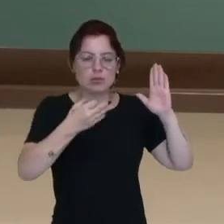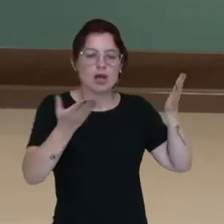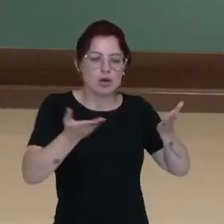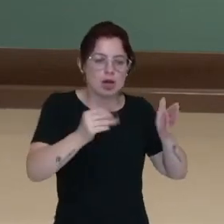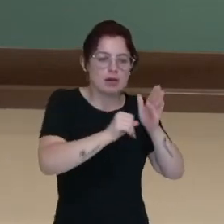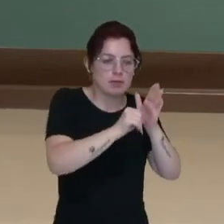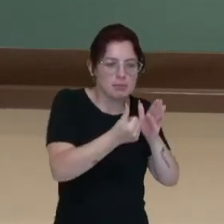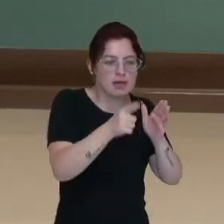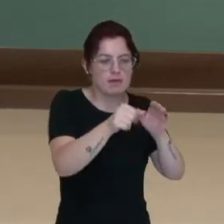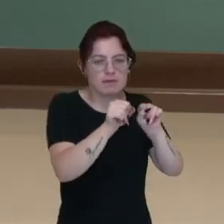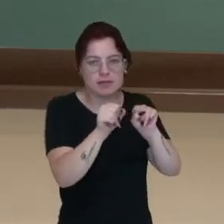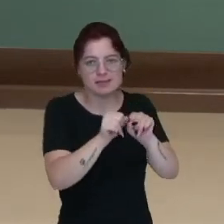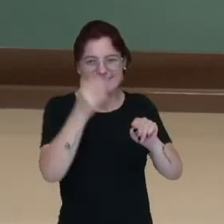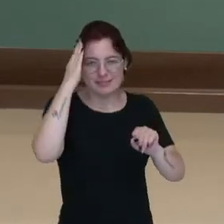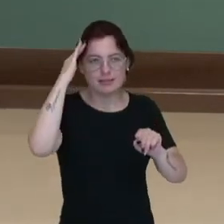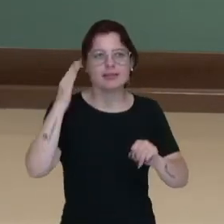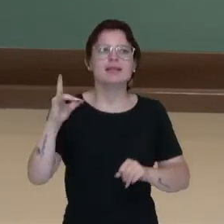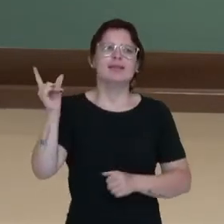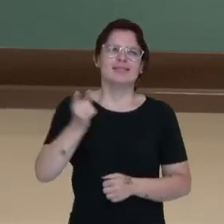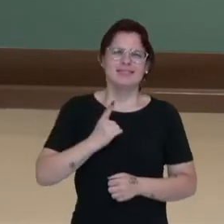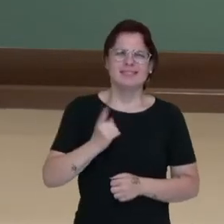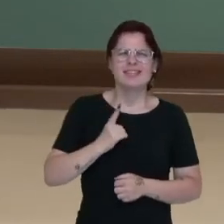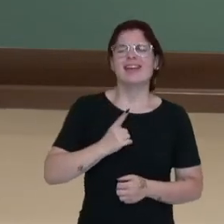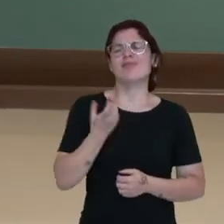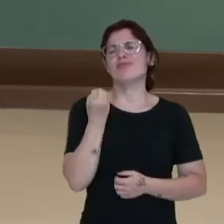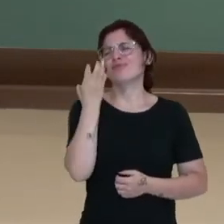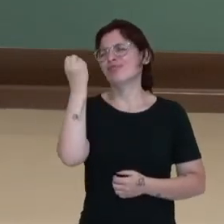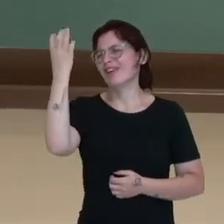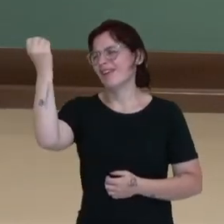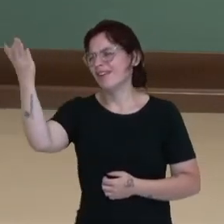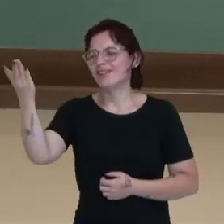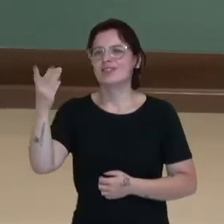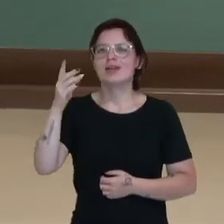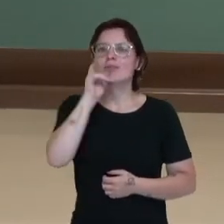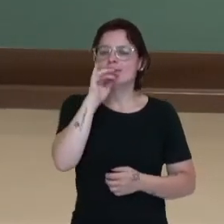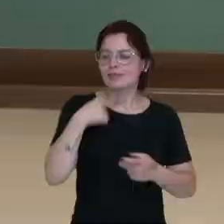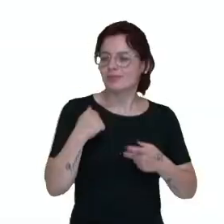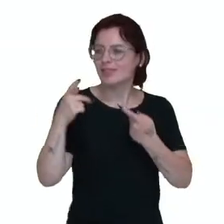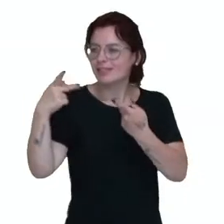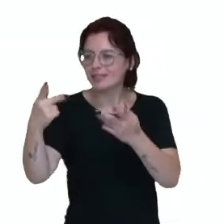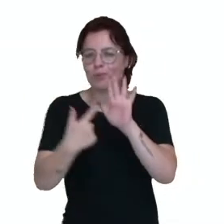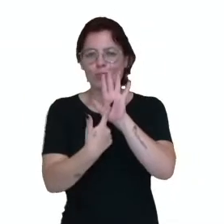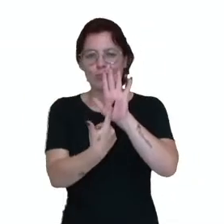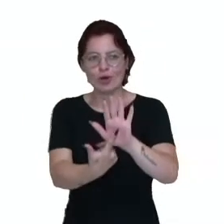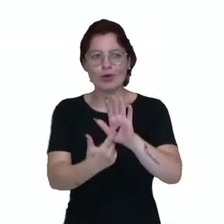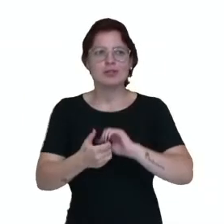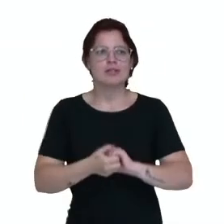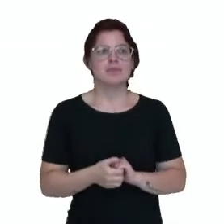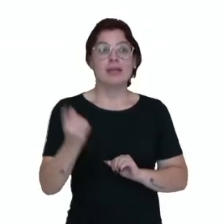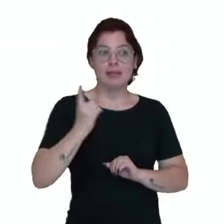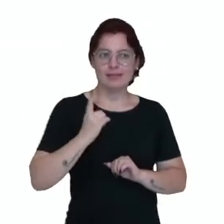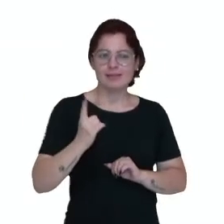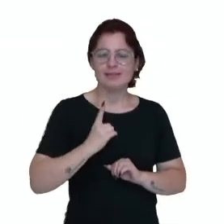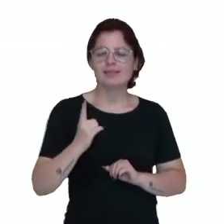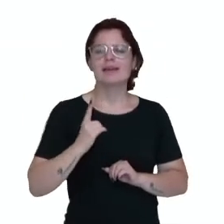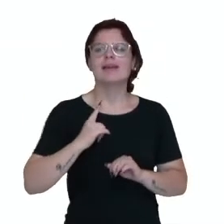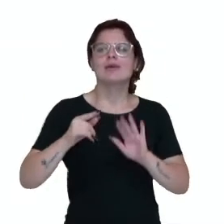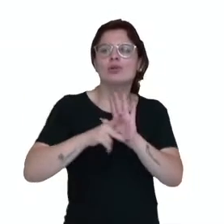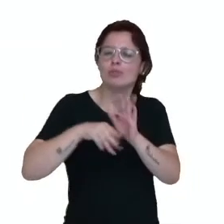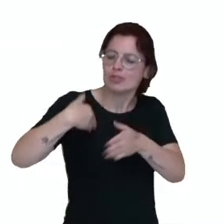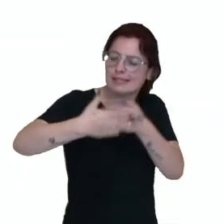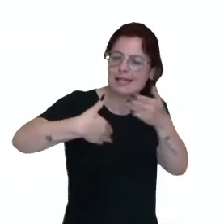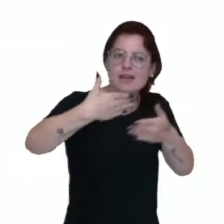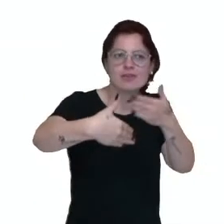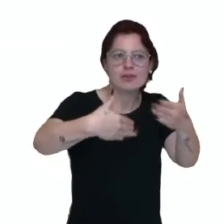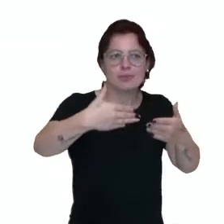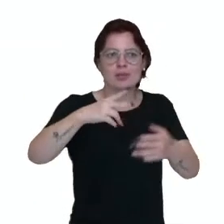Blogs de viagem, que são bastante visitados. Blogs de desenvolvimento pessoal, né,